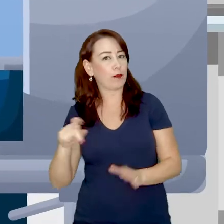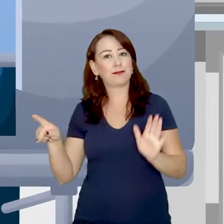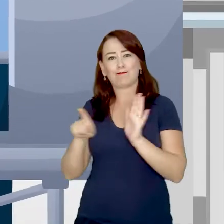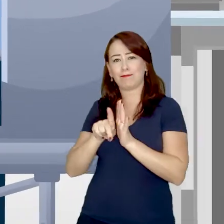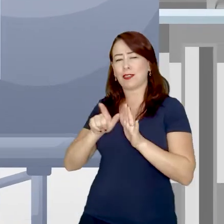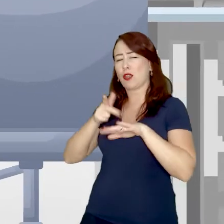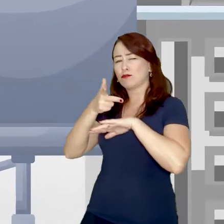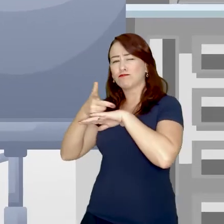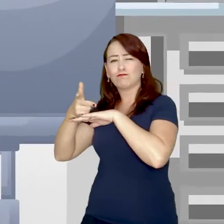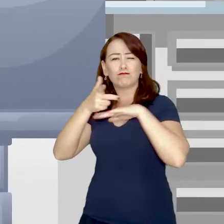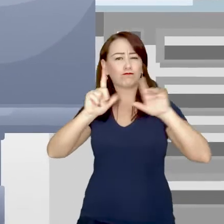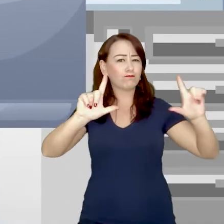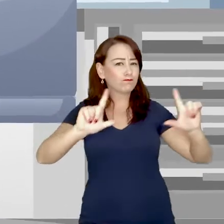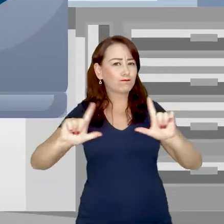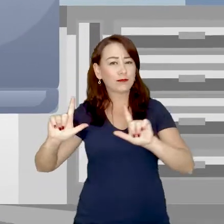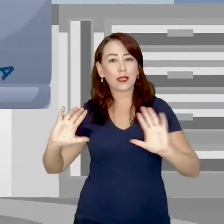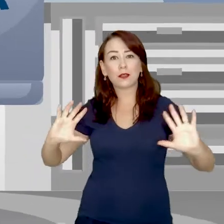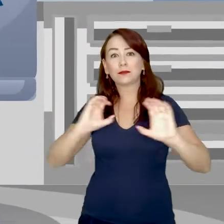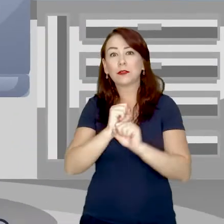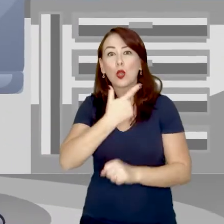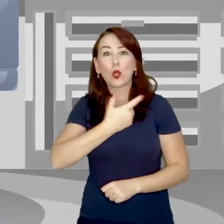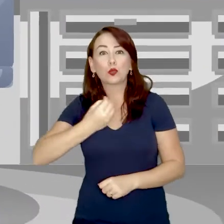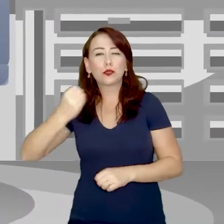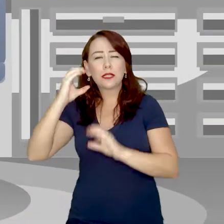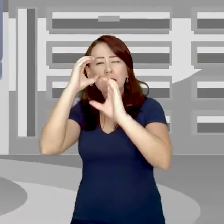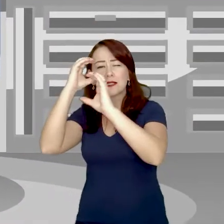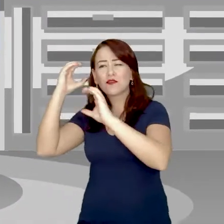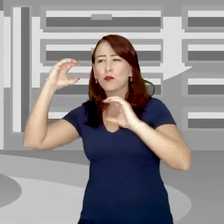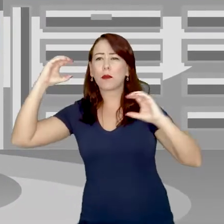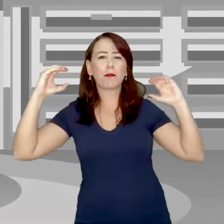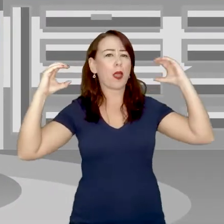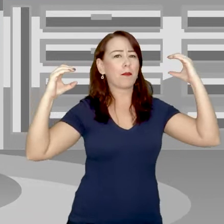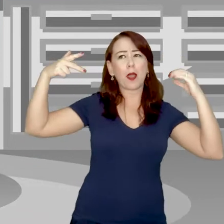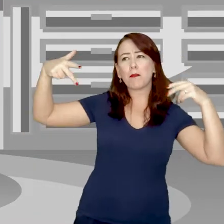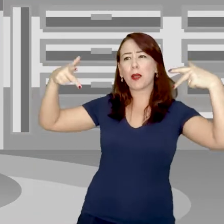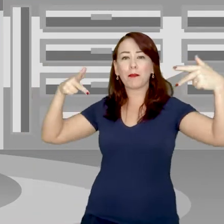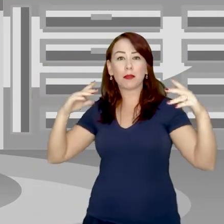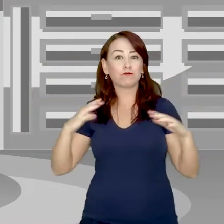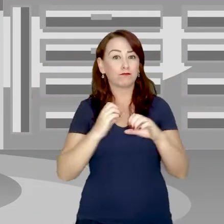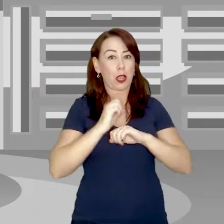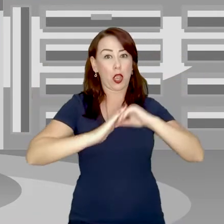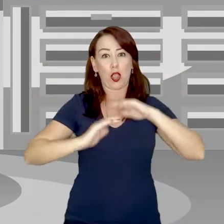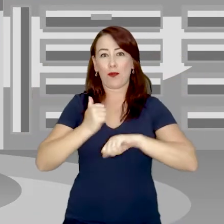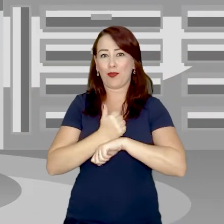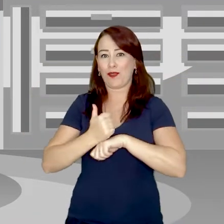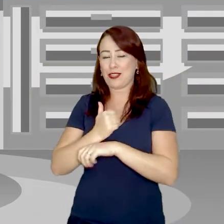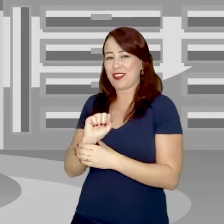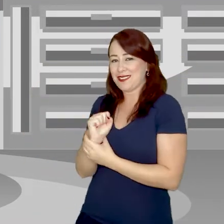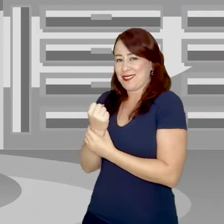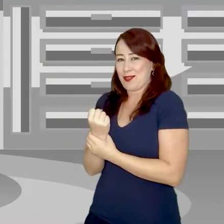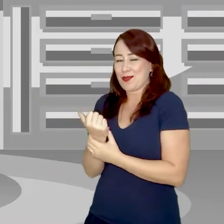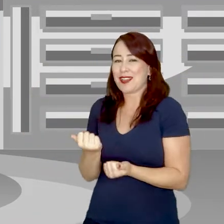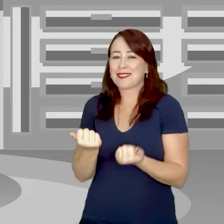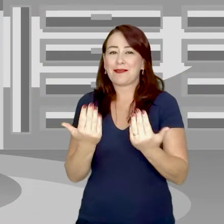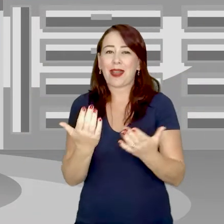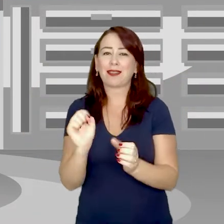infraestrutura moderna que conta com mais de 200 câmeras de monitoramento e profissionais de segurança para garantir a